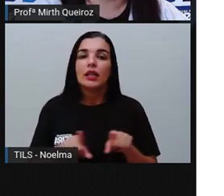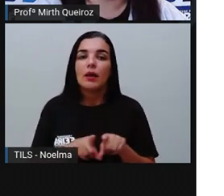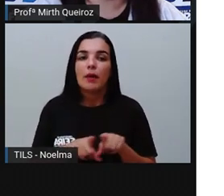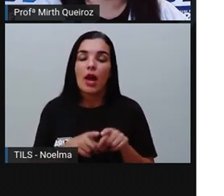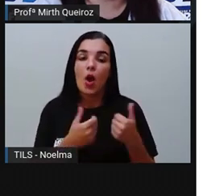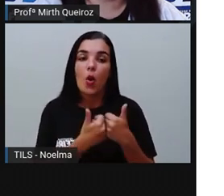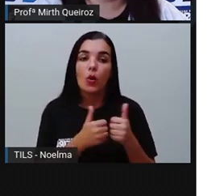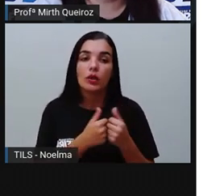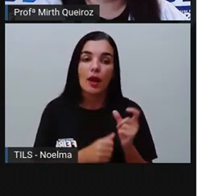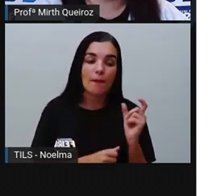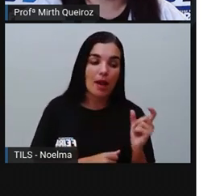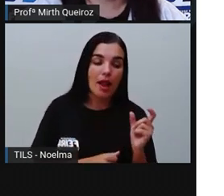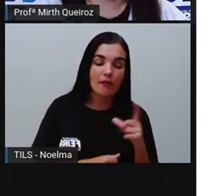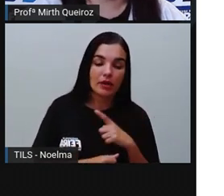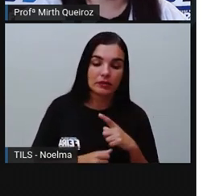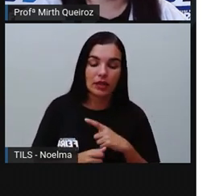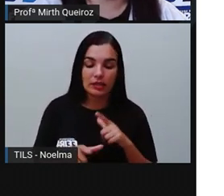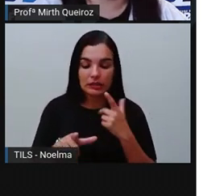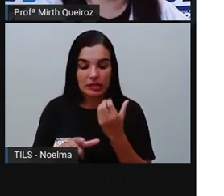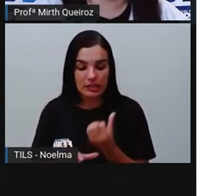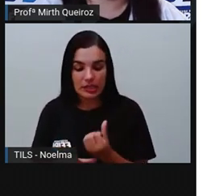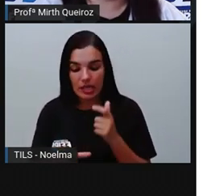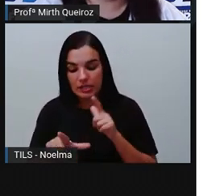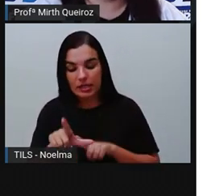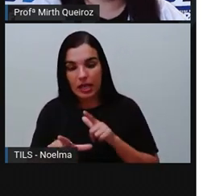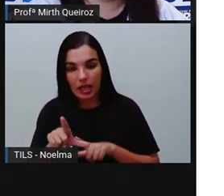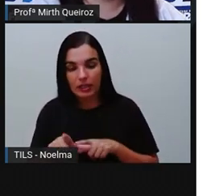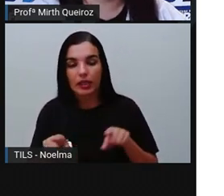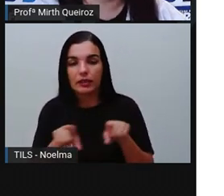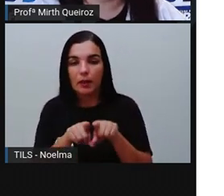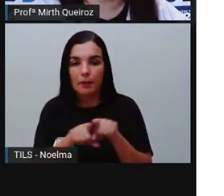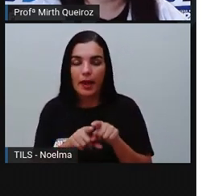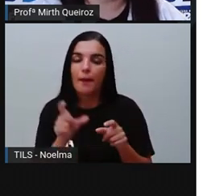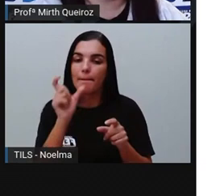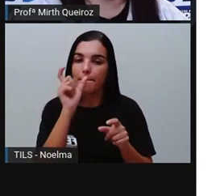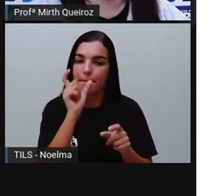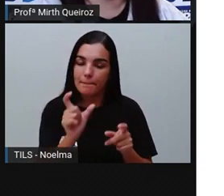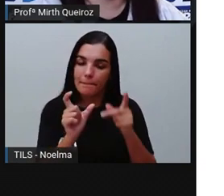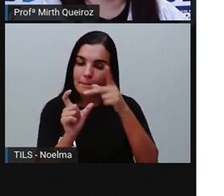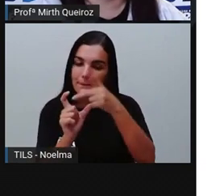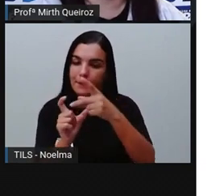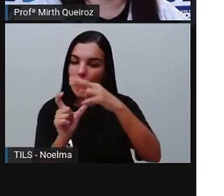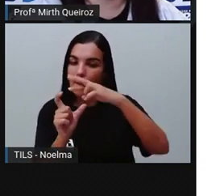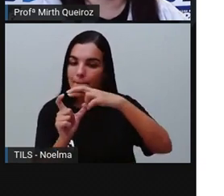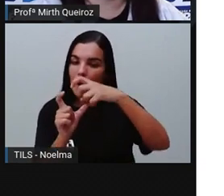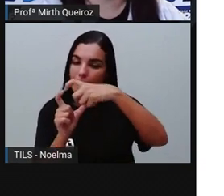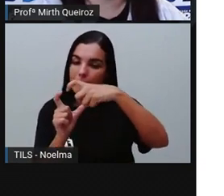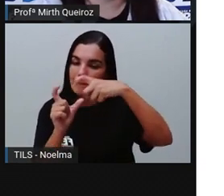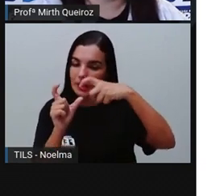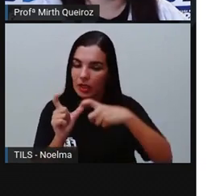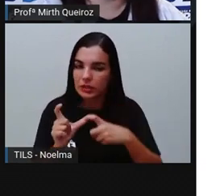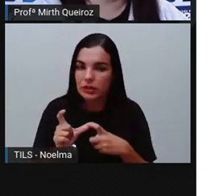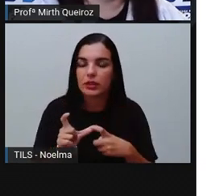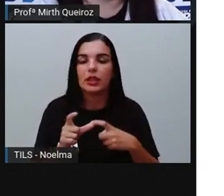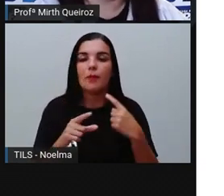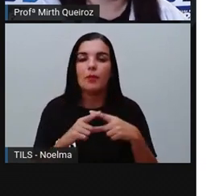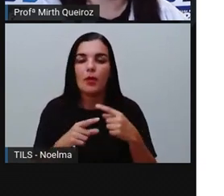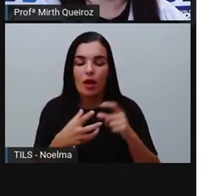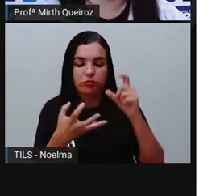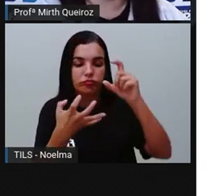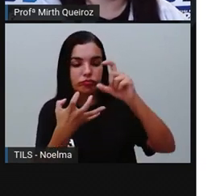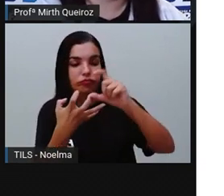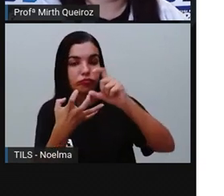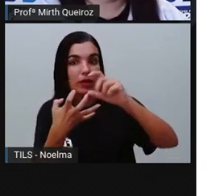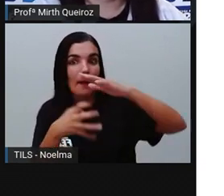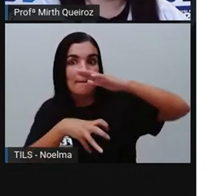palavra que tem seis letras. É uma palavra proparoxítena. Por quê? Porque a sílaba mais forte é a